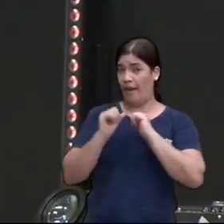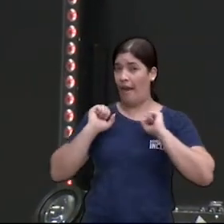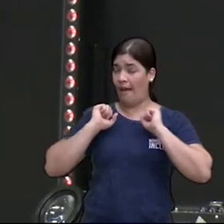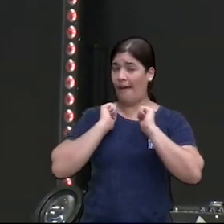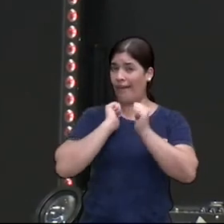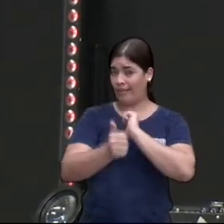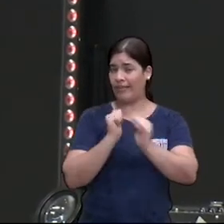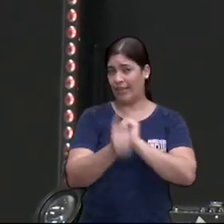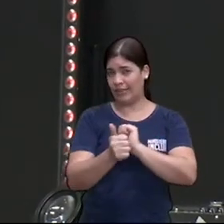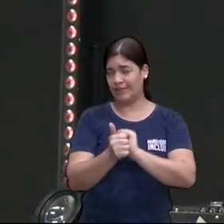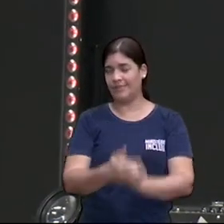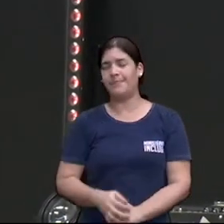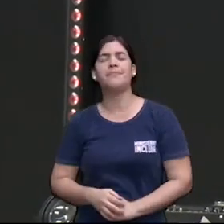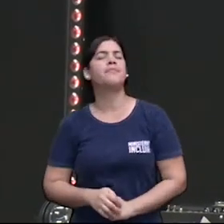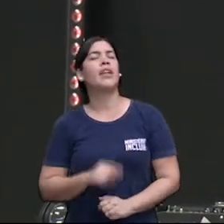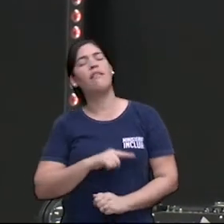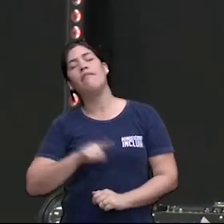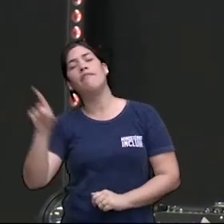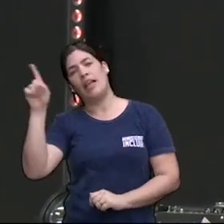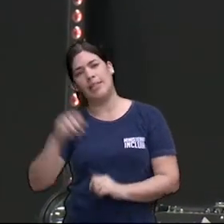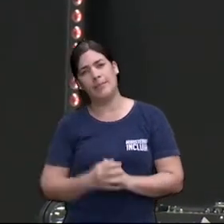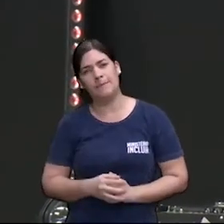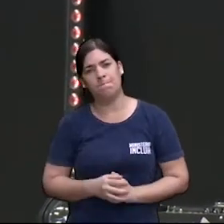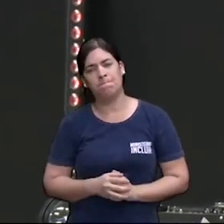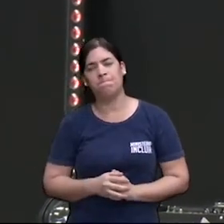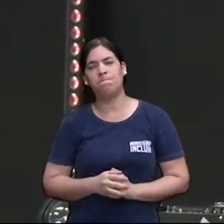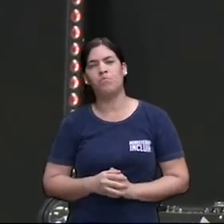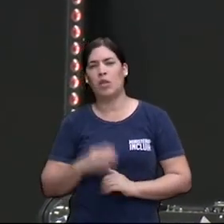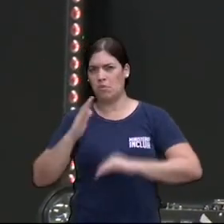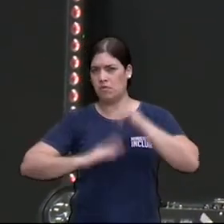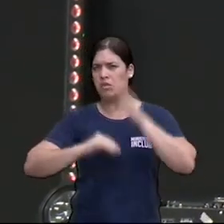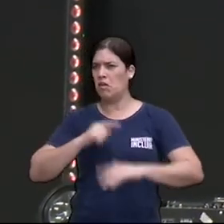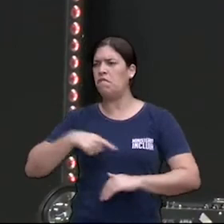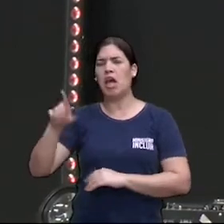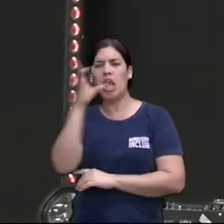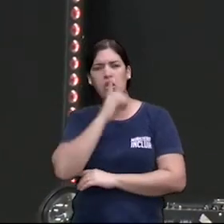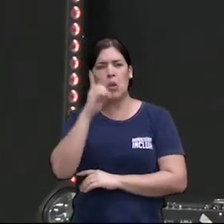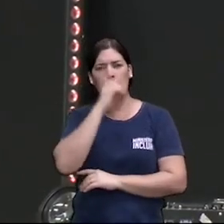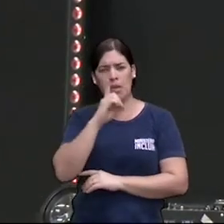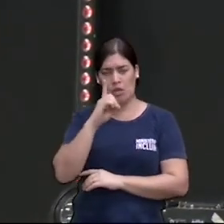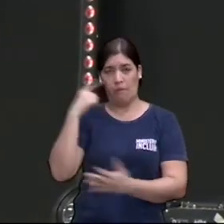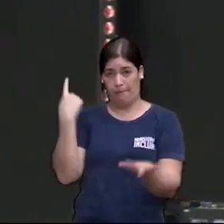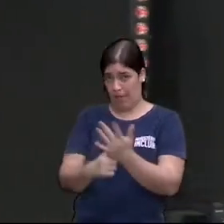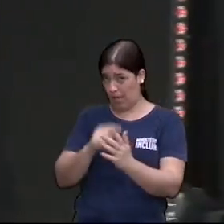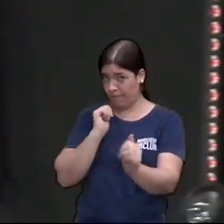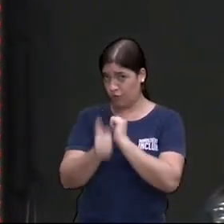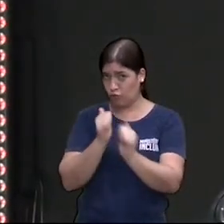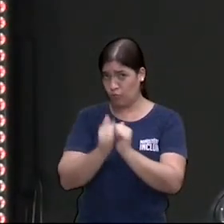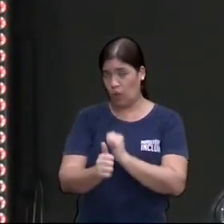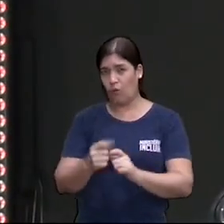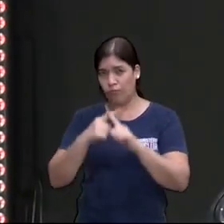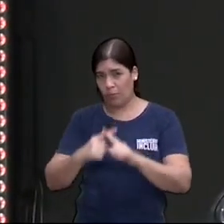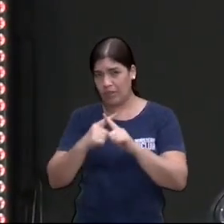Ele vai jogar domingo que vem. Aí durante a semana ele tem um